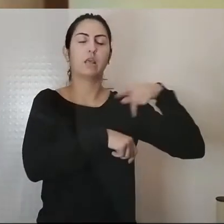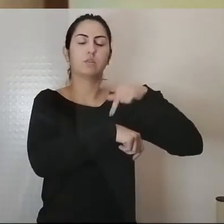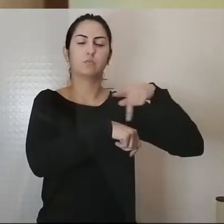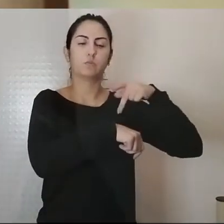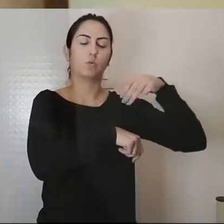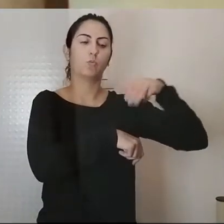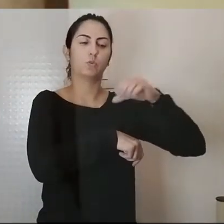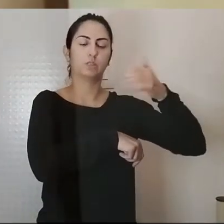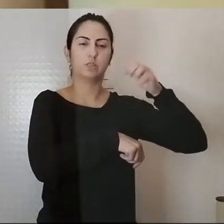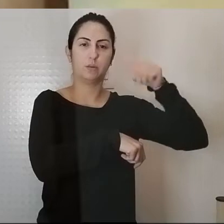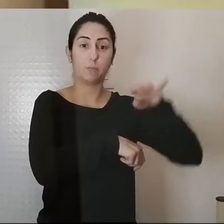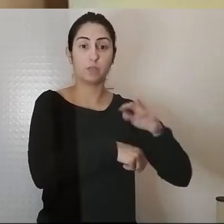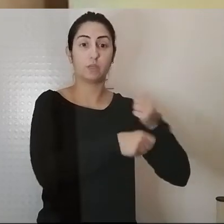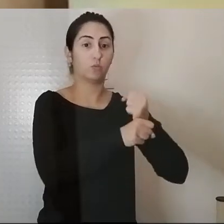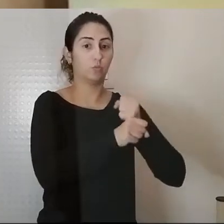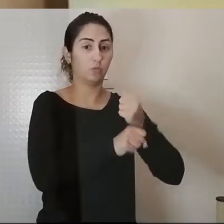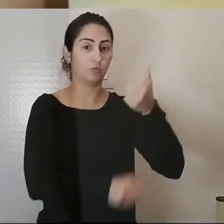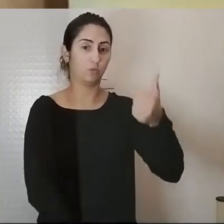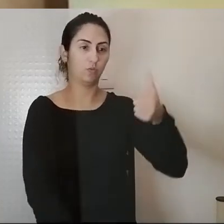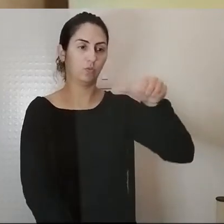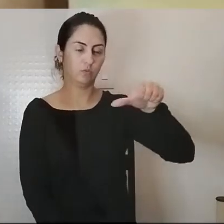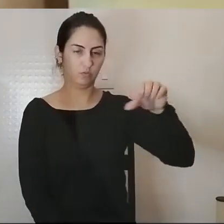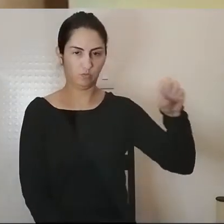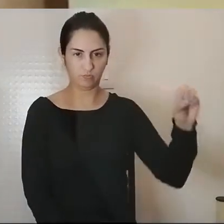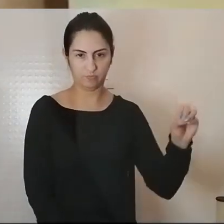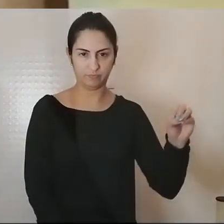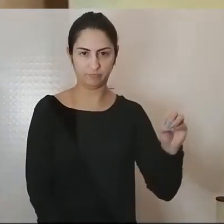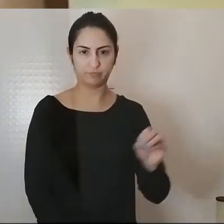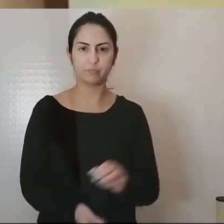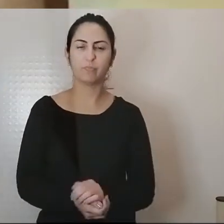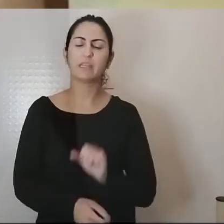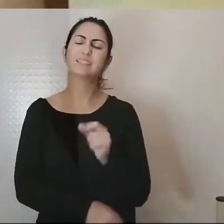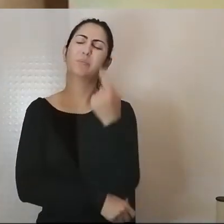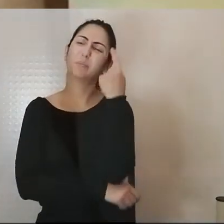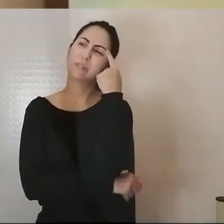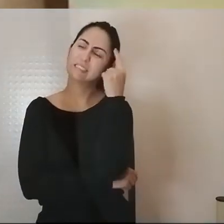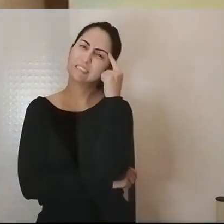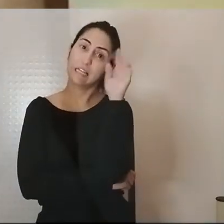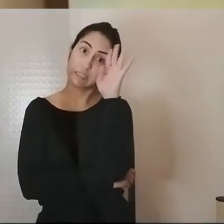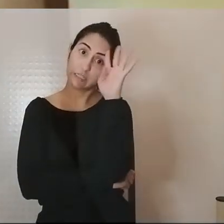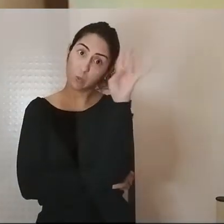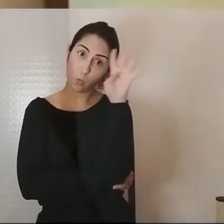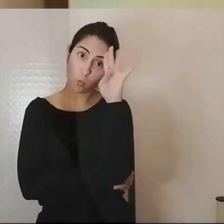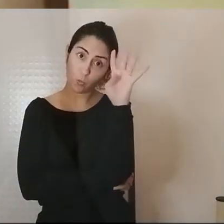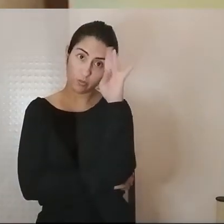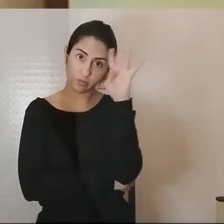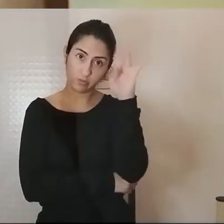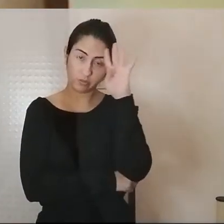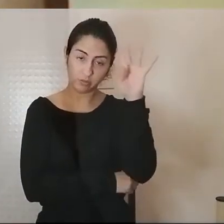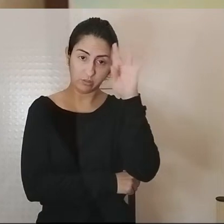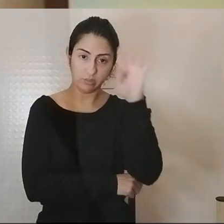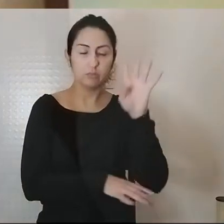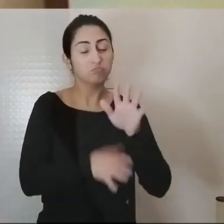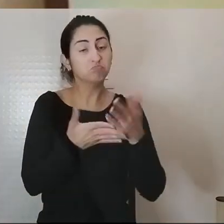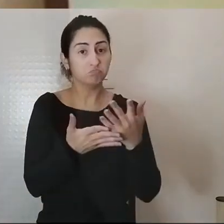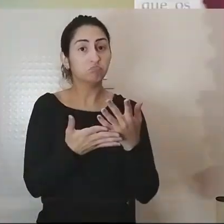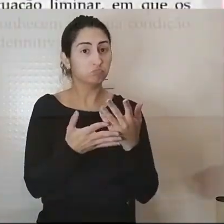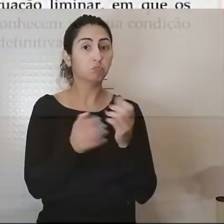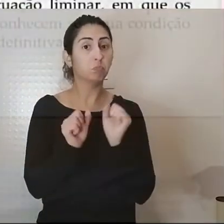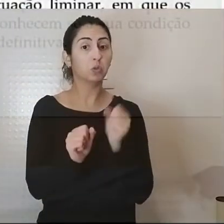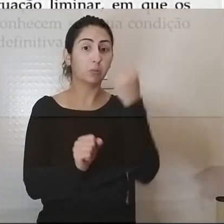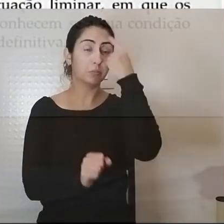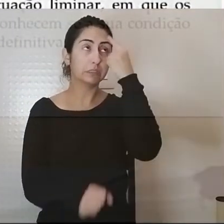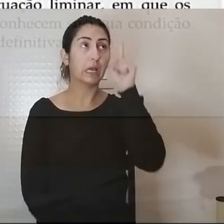90. Numa reflexão teórica talvez seja importante dizer,